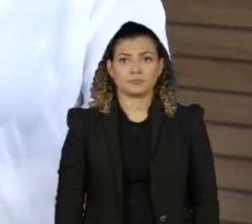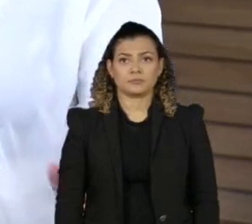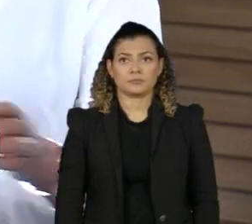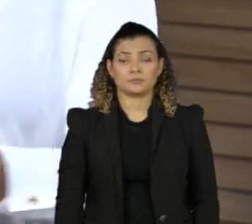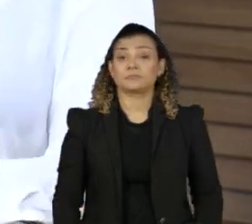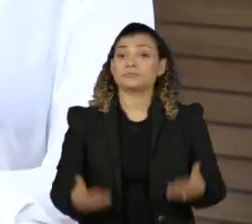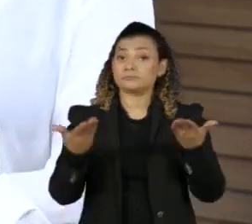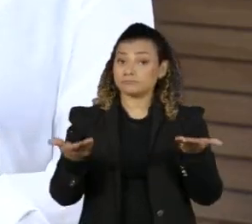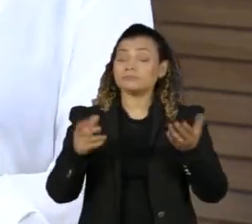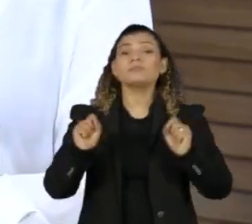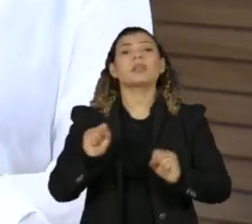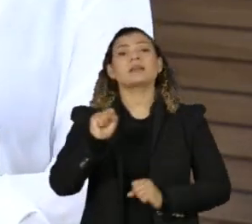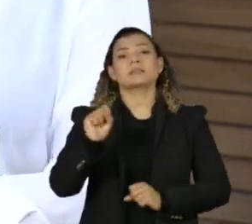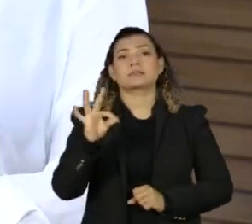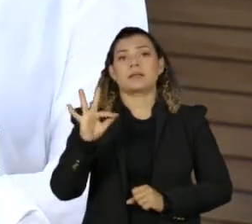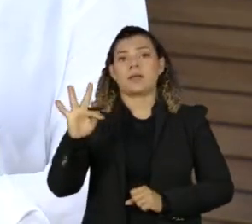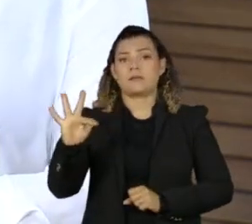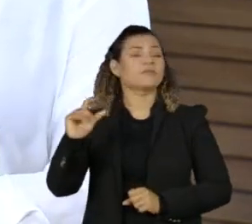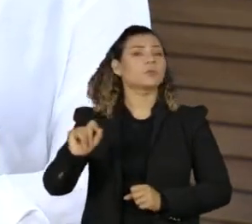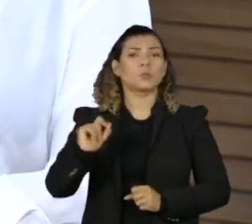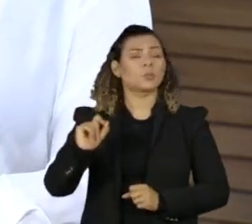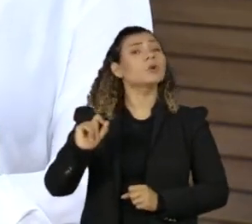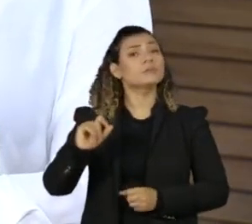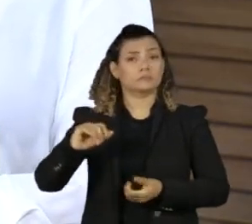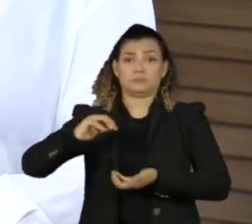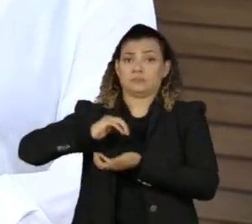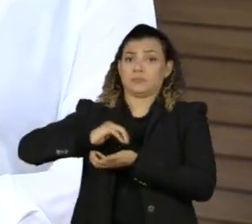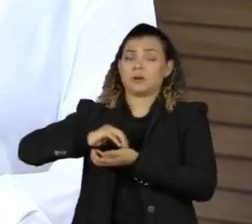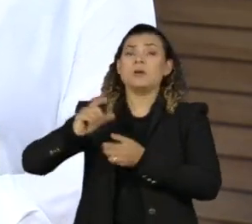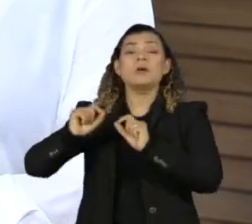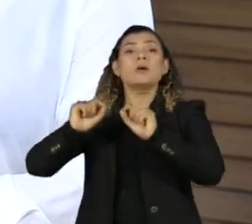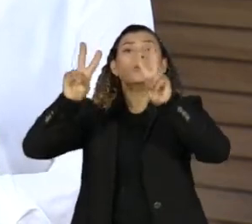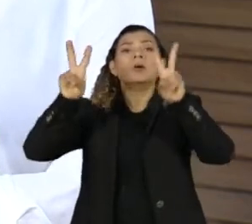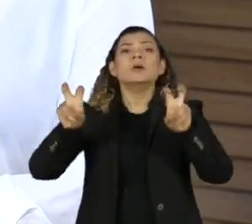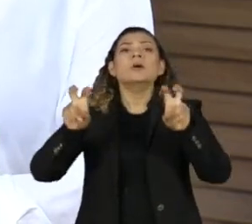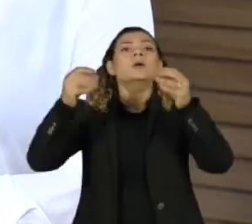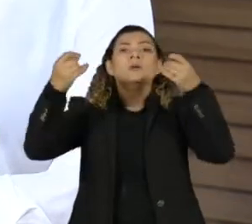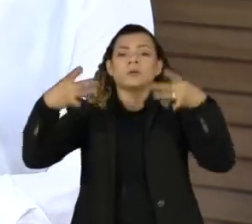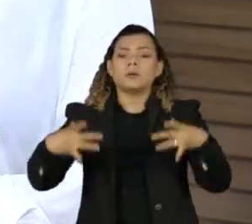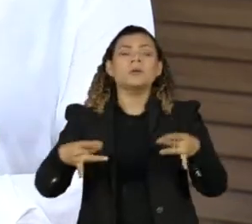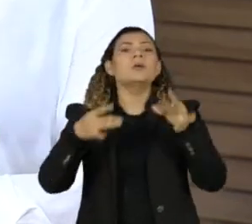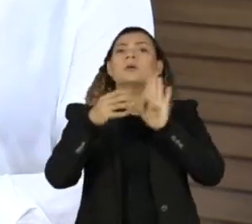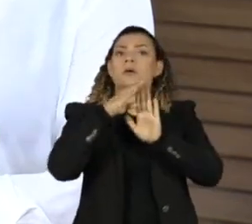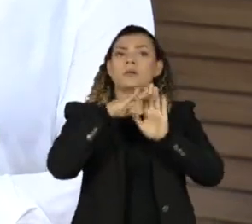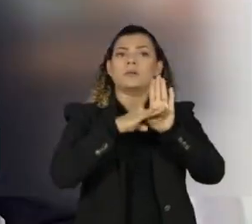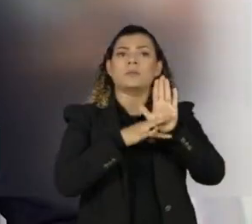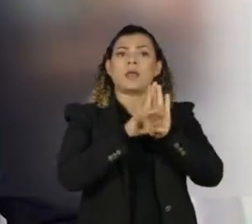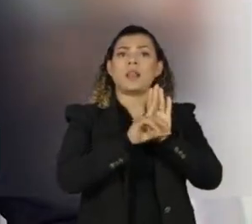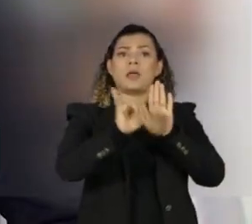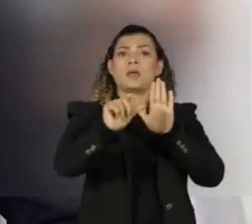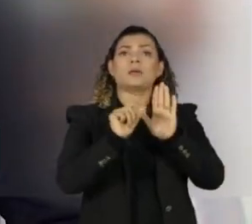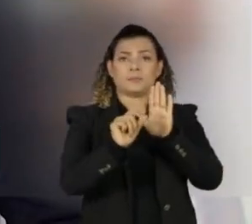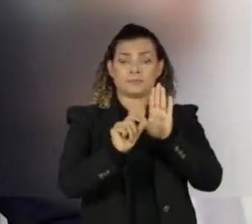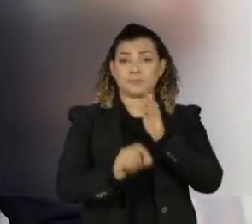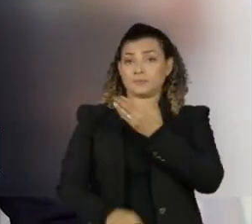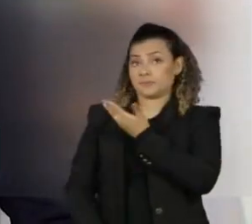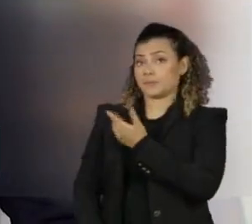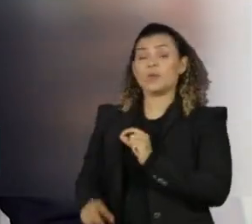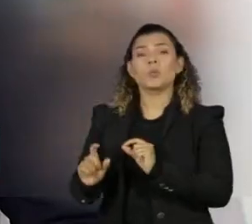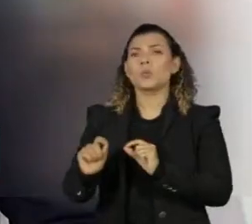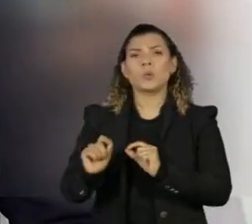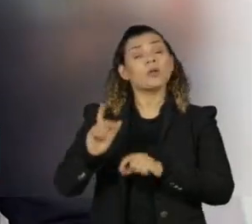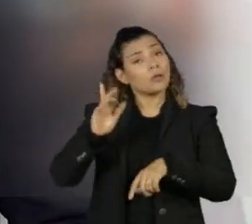O Supremo Tribunal Federal concluiu o julgamento sobre a aplicação da nova lei de improbidade. A lei de